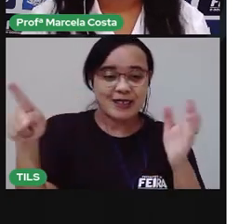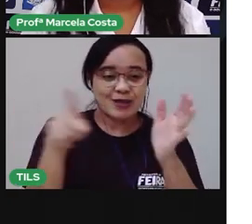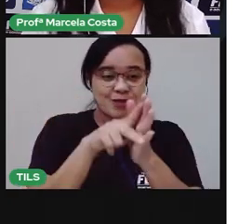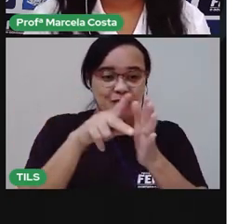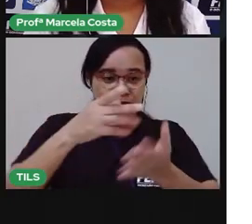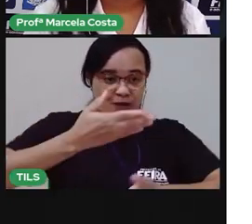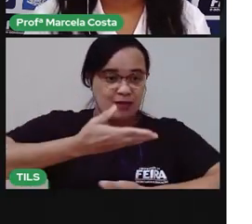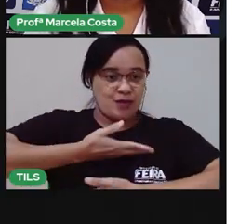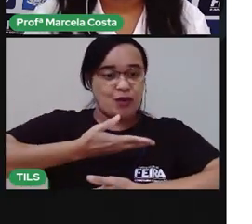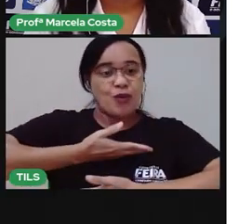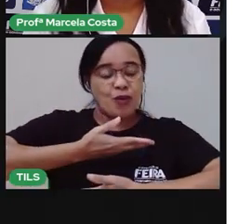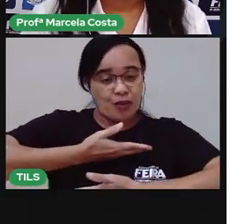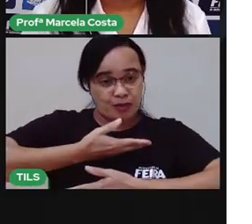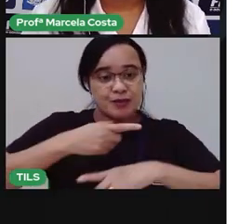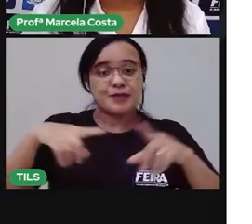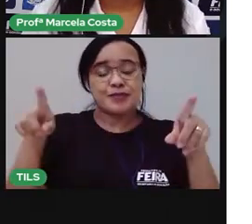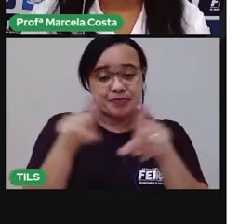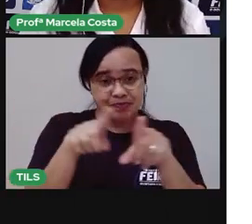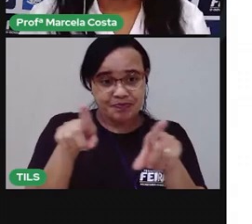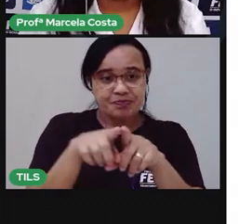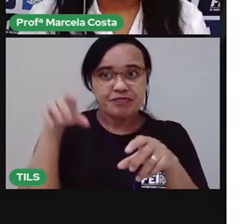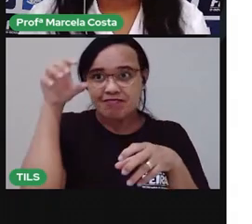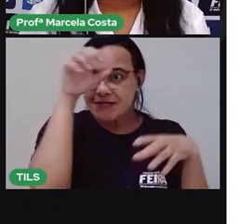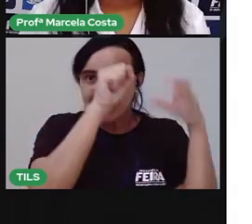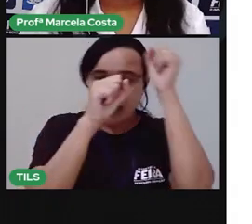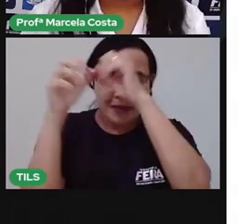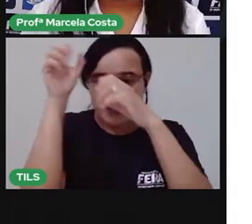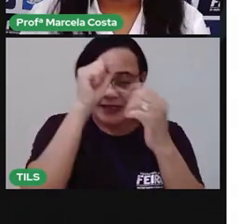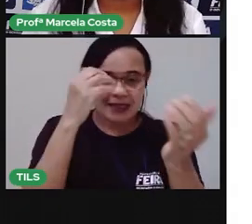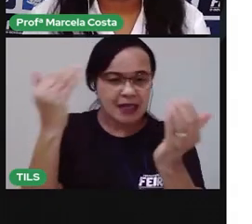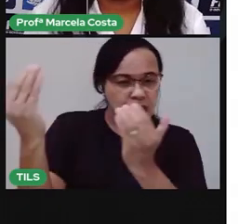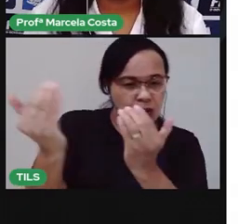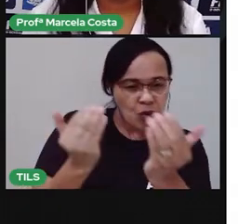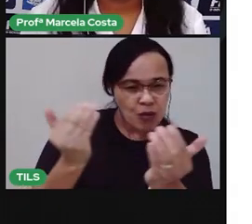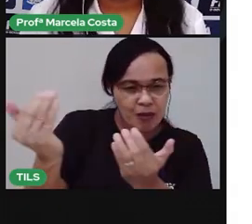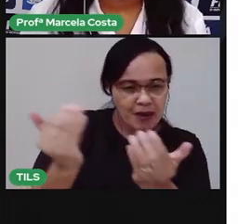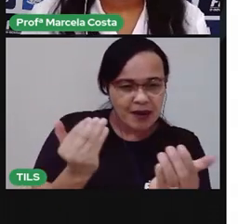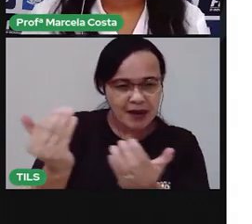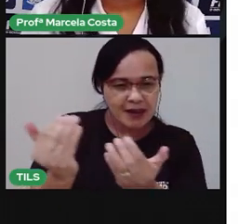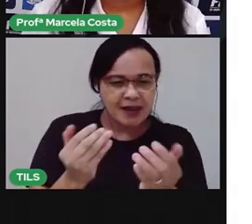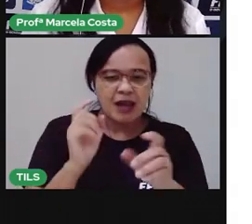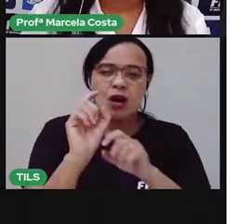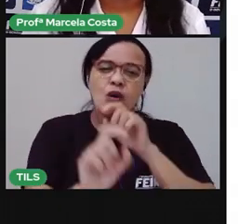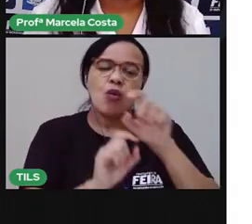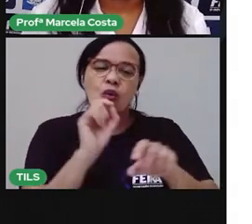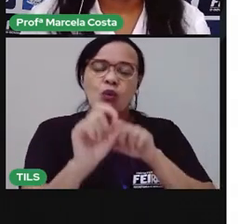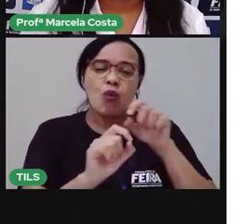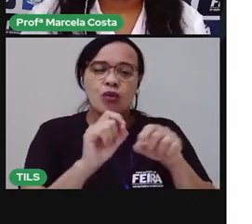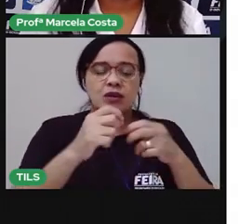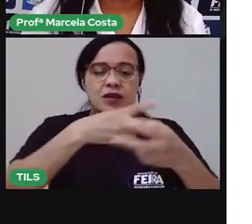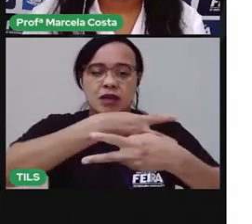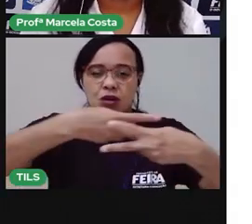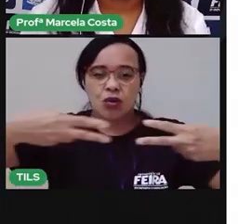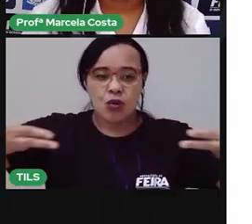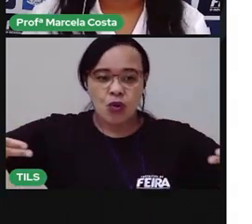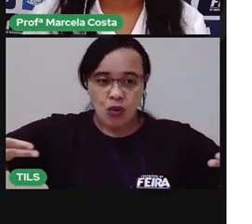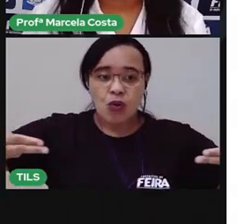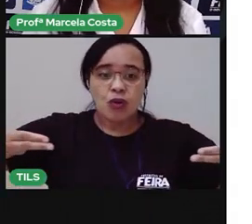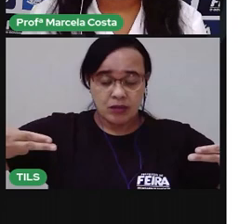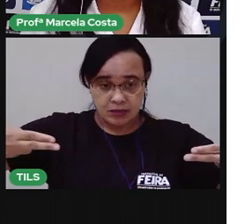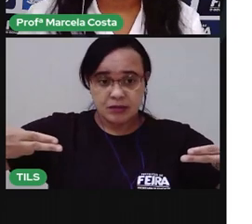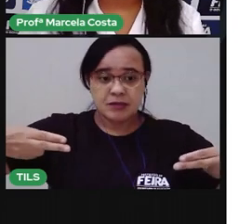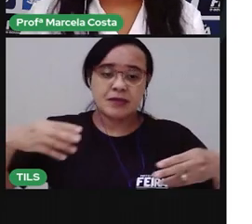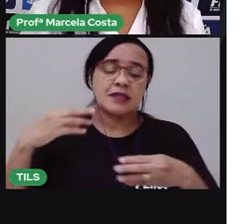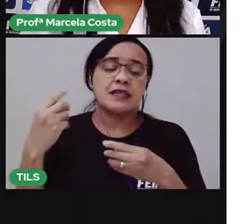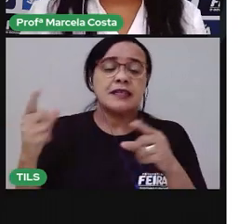vai aprender também a comparar objetos conforme as formas,